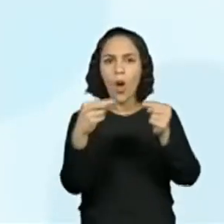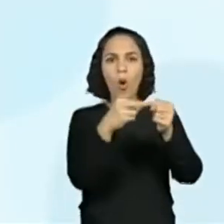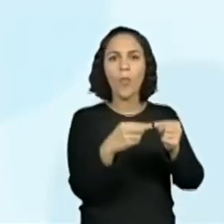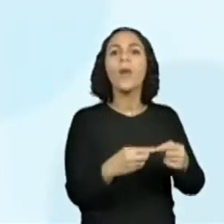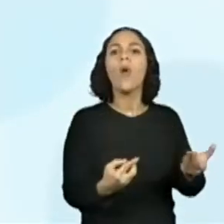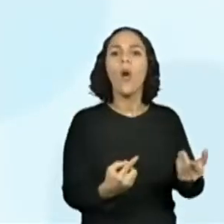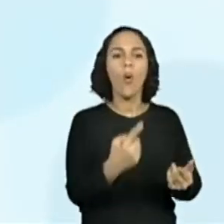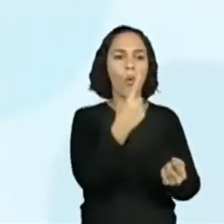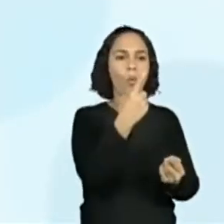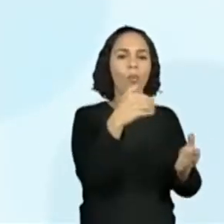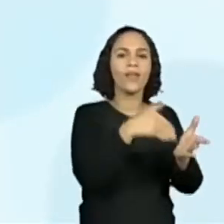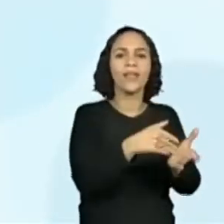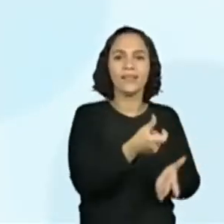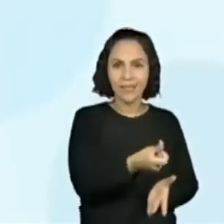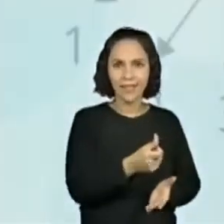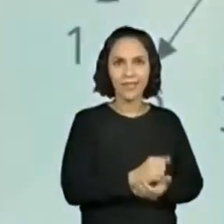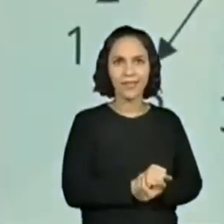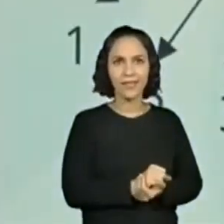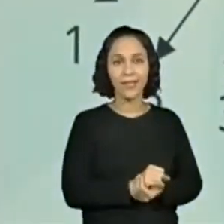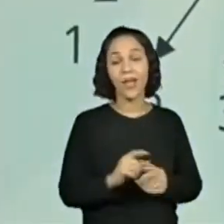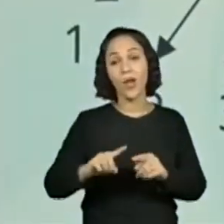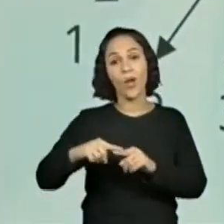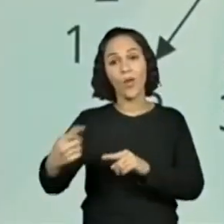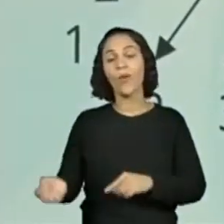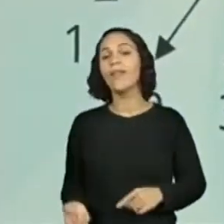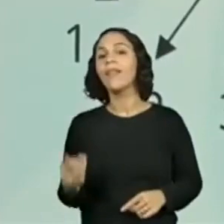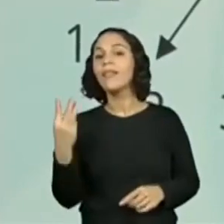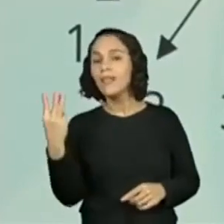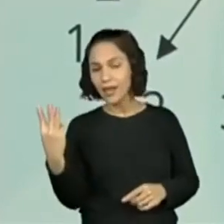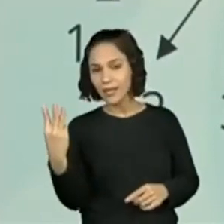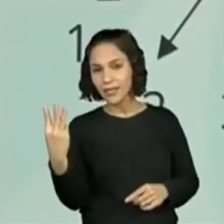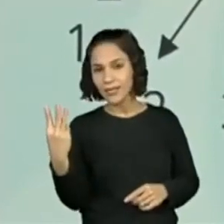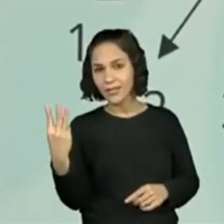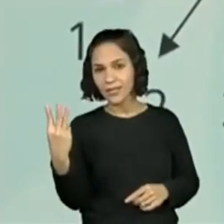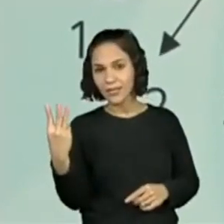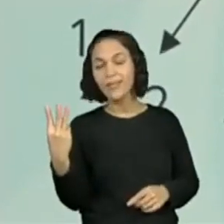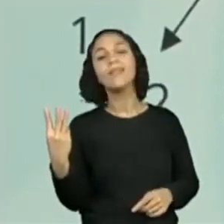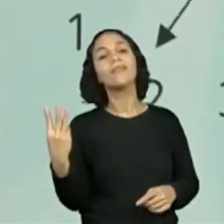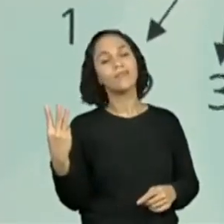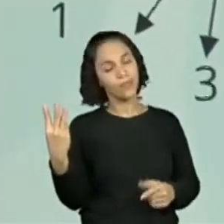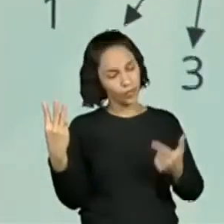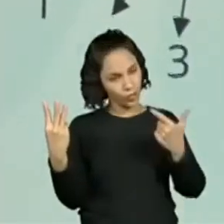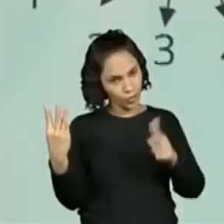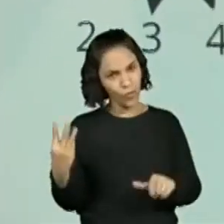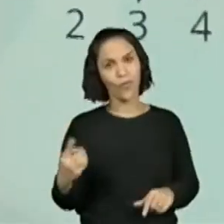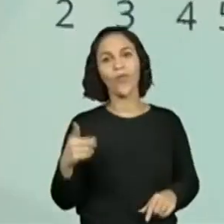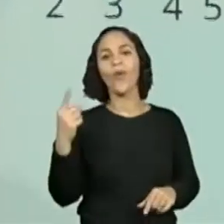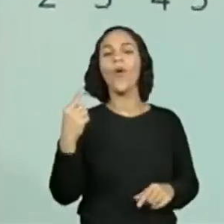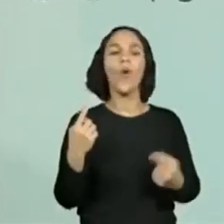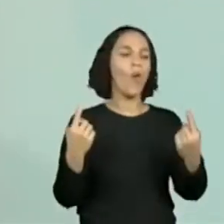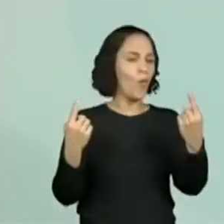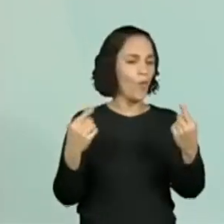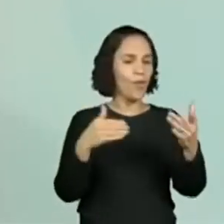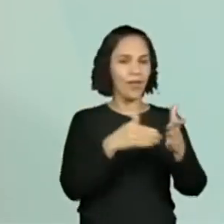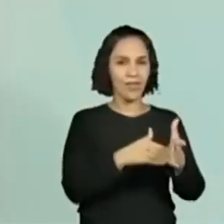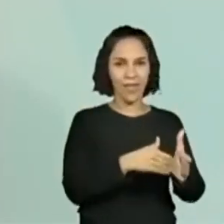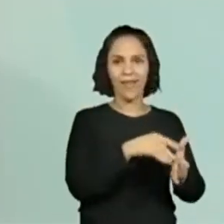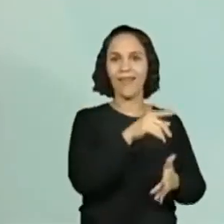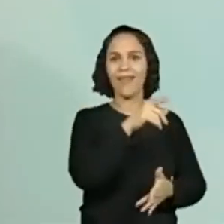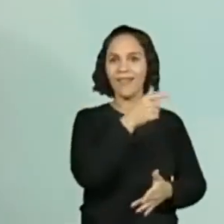Só que aqui, vocês perceberam que eu fui só até o cinco, né? Isso. Em cima seria o dado e embaixo as